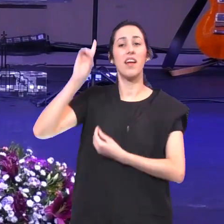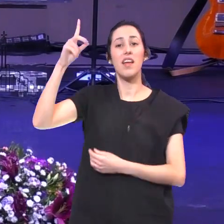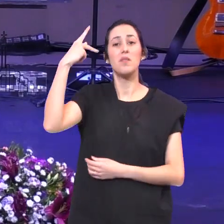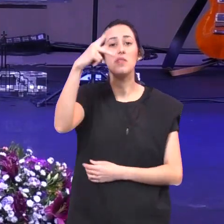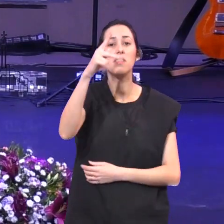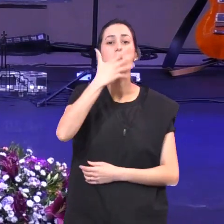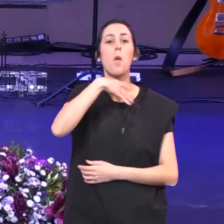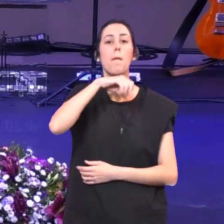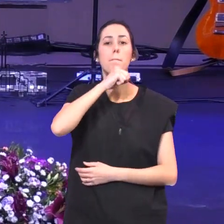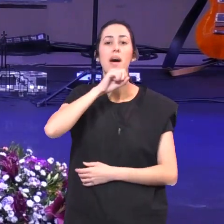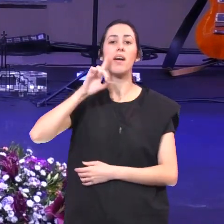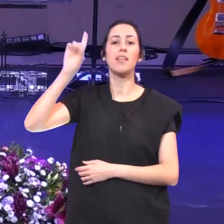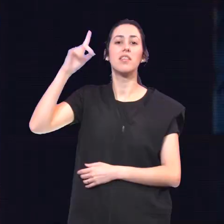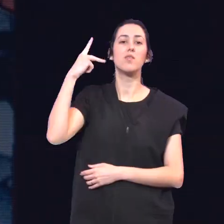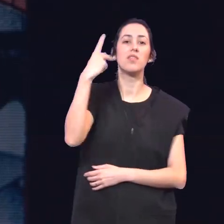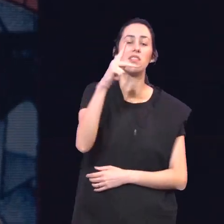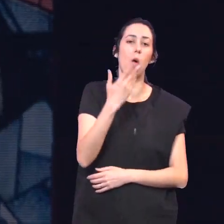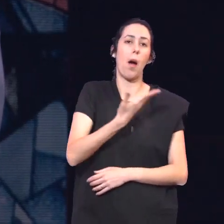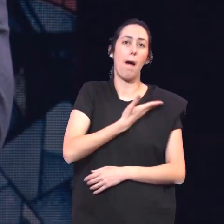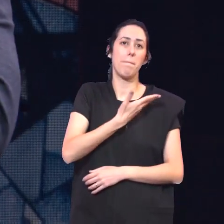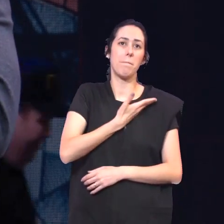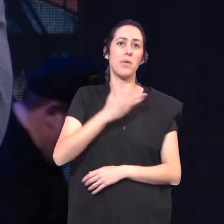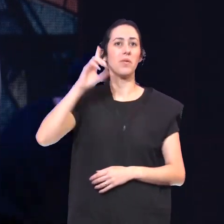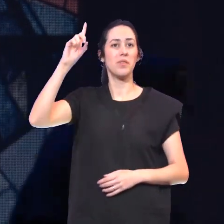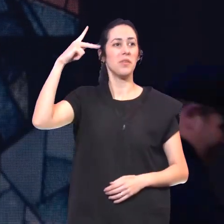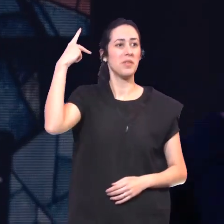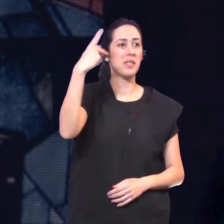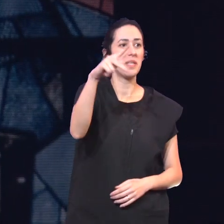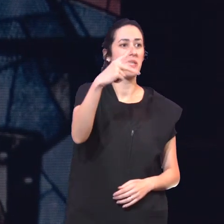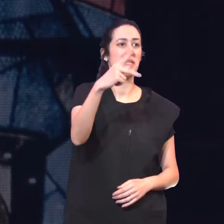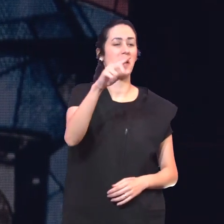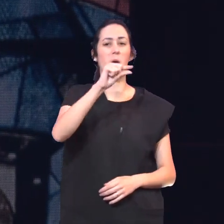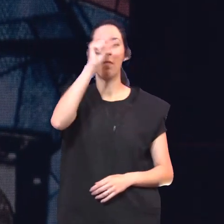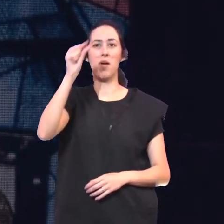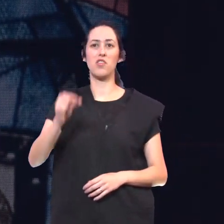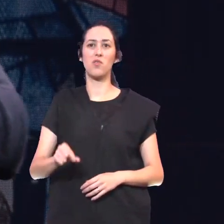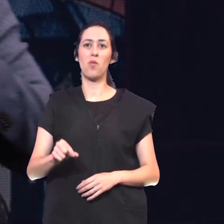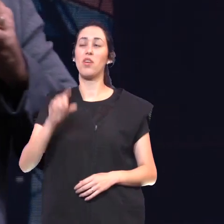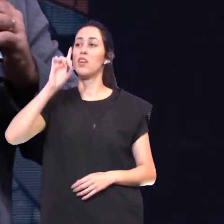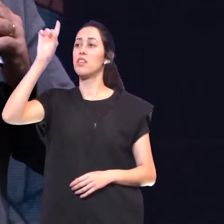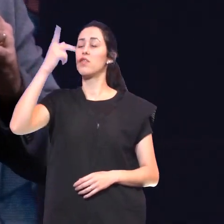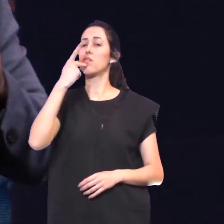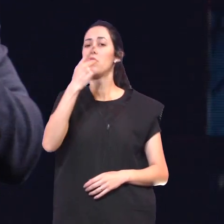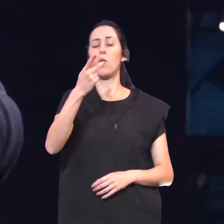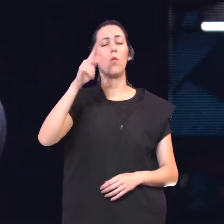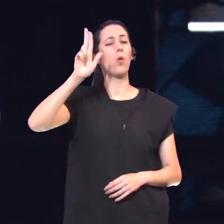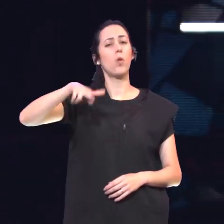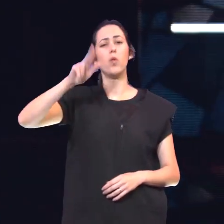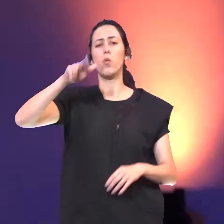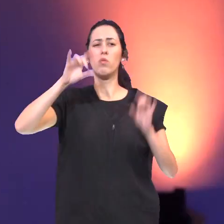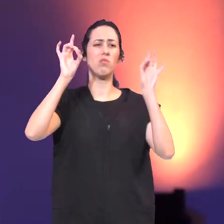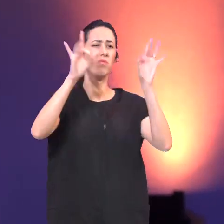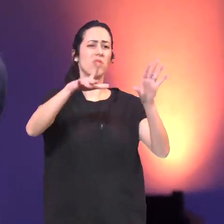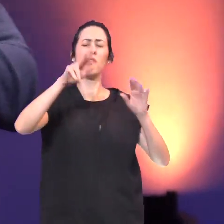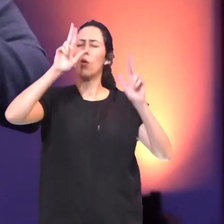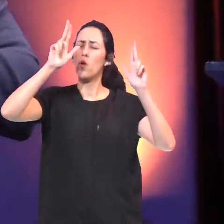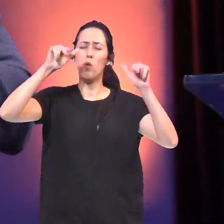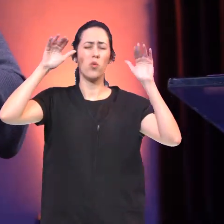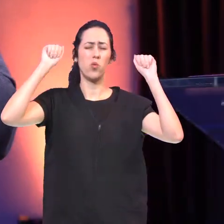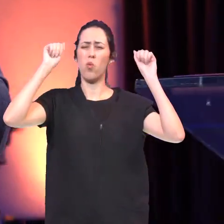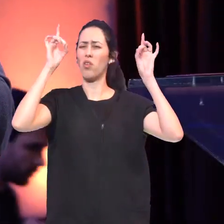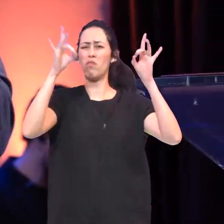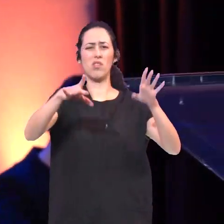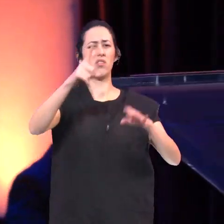Ele é o Teu Amigo Ele é o Teu Pastor Ele disse Eu nunca vou Te deixar Eu jamais vou Te